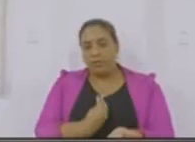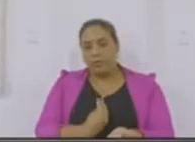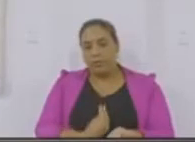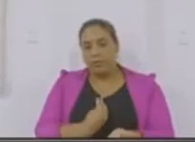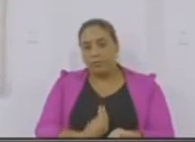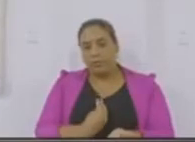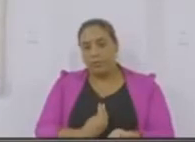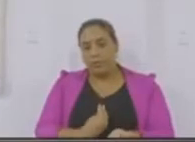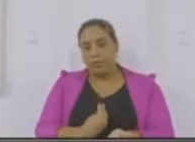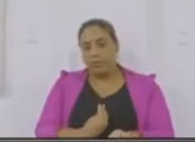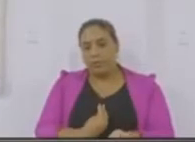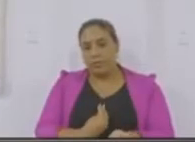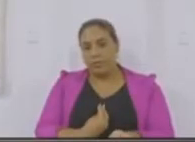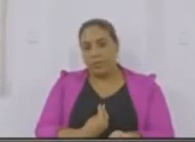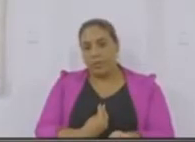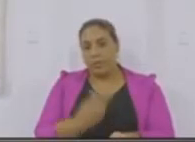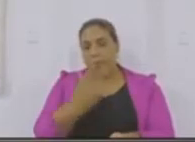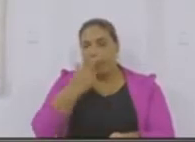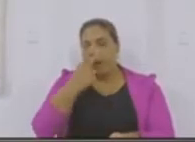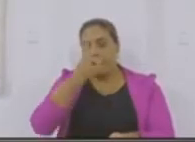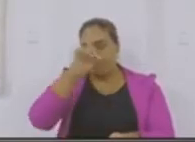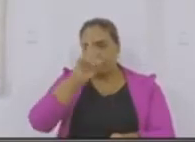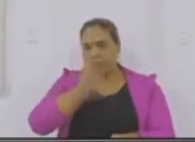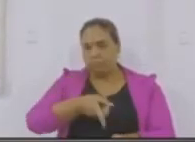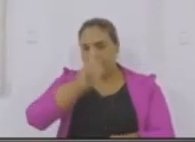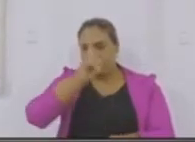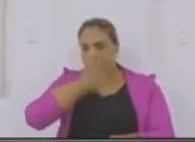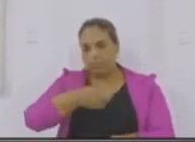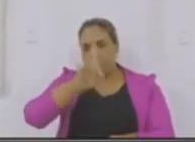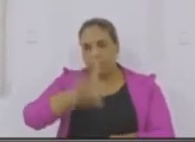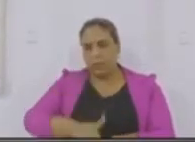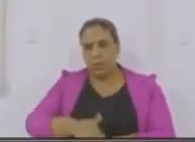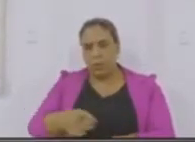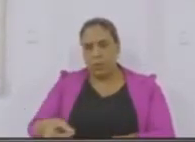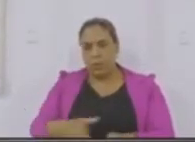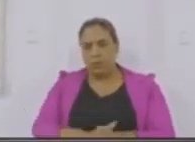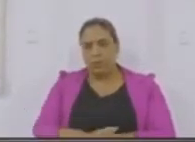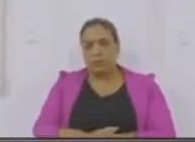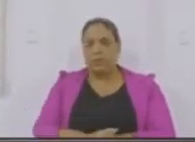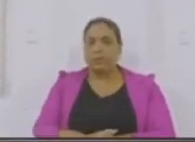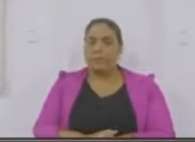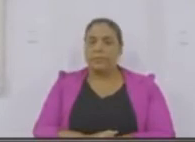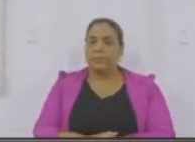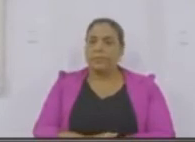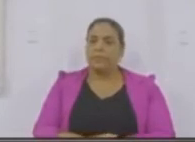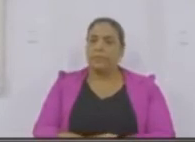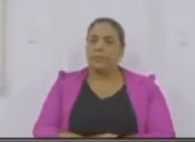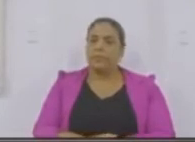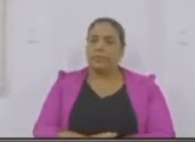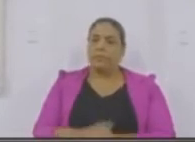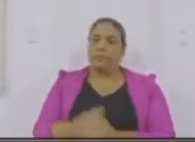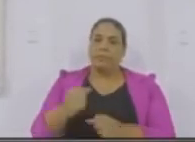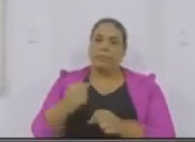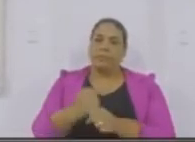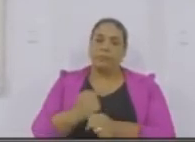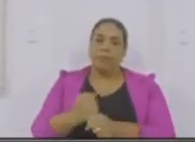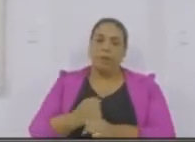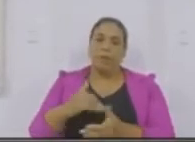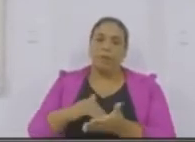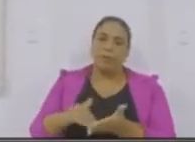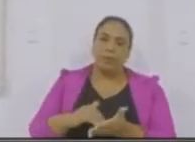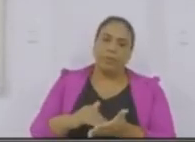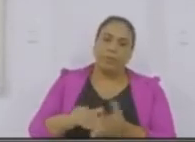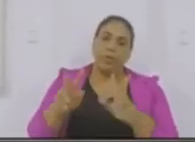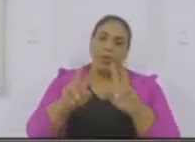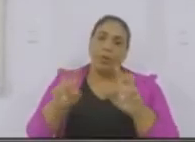ditatorial, o chefe do Poder Executivo simplesmente encaminhou o memorando 183, oriundo da Secretaria de Obras, com o seguinte teor,